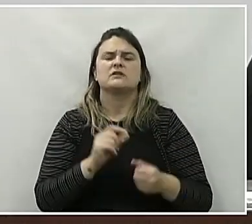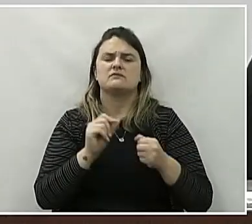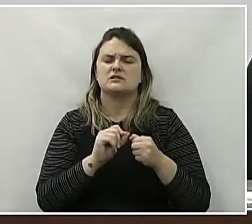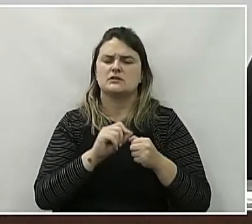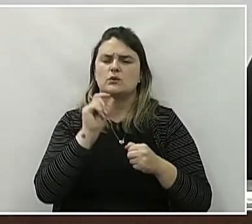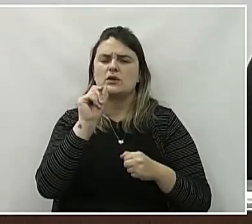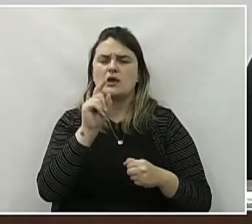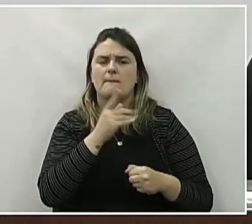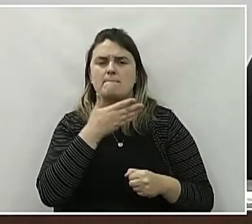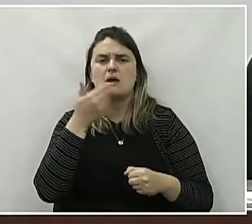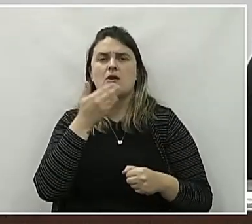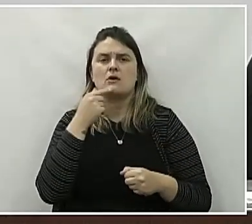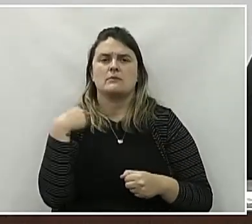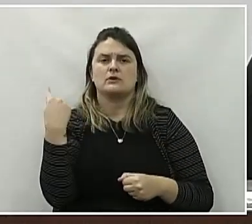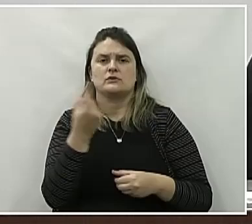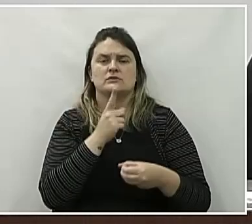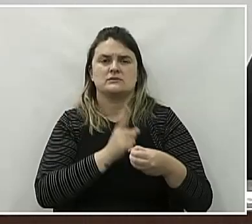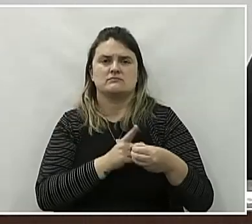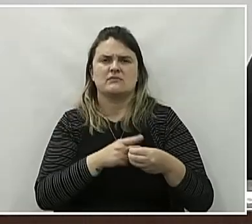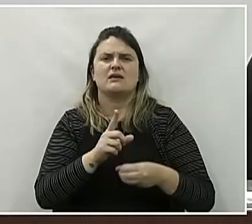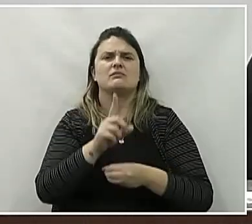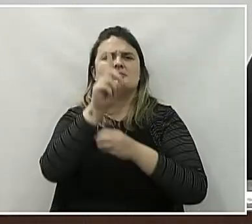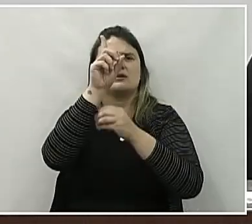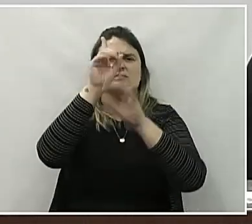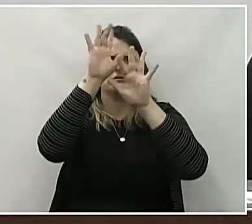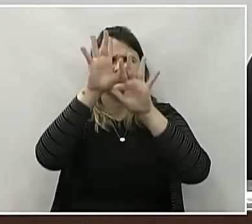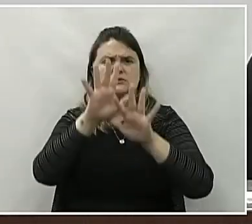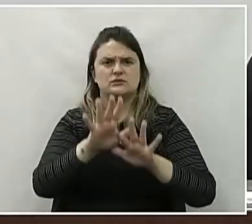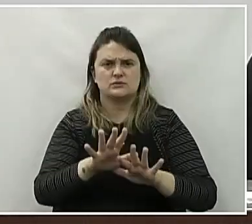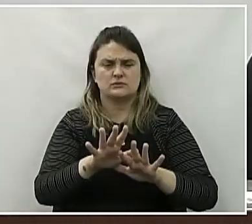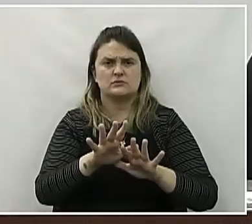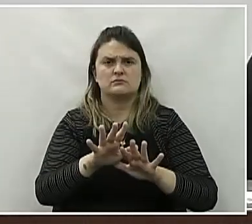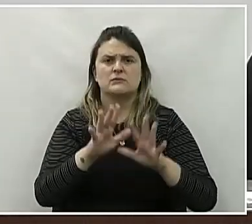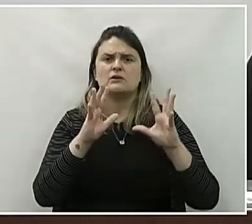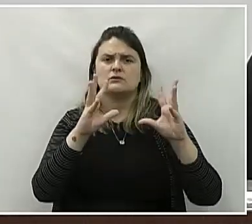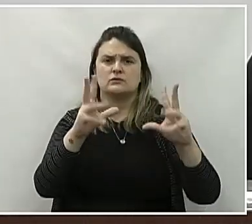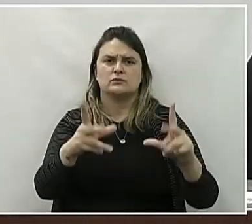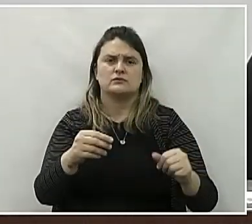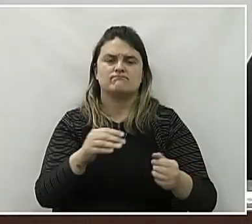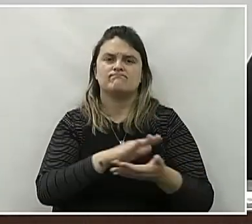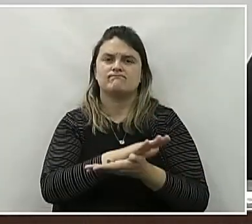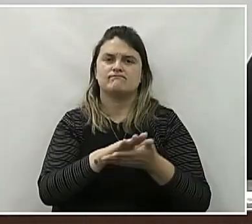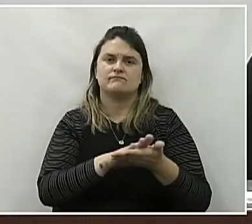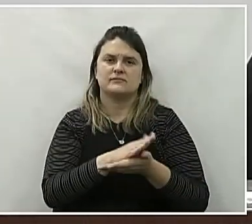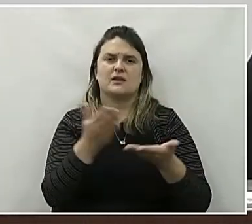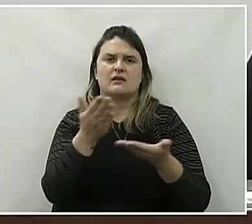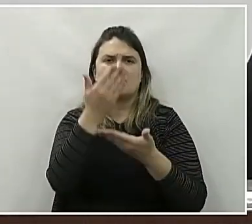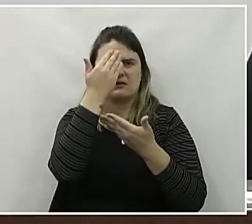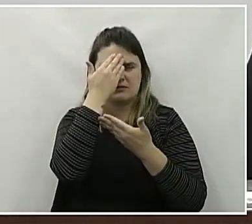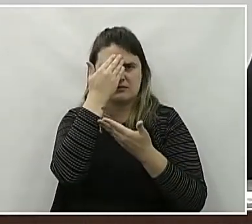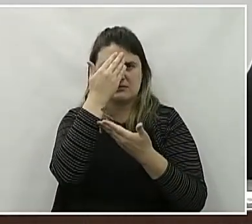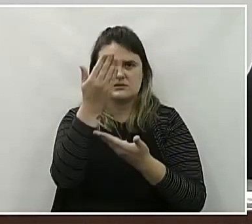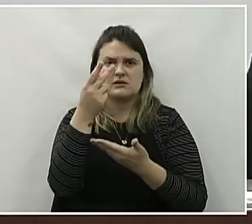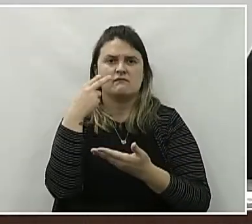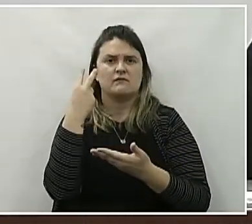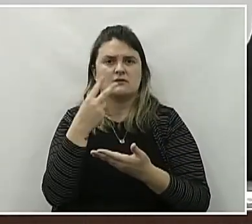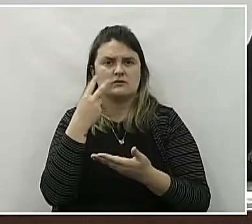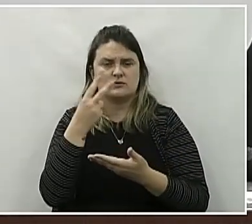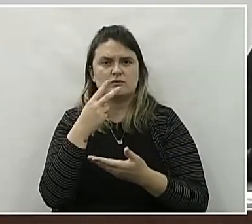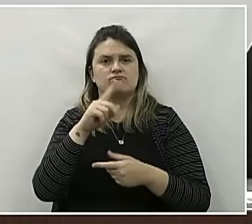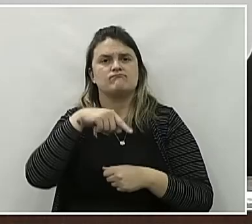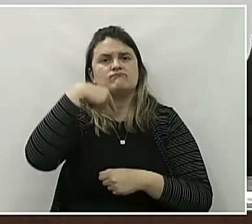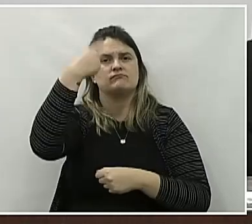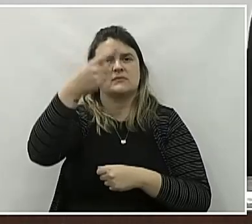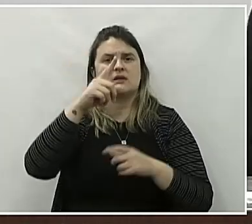o nosso melhor por nossa cidade. Que Deus abençoe a todos. Nada mais havendo, eu agradeço aos senhores vereadores, a